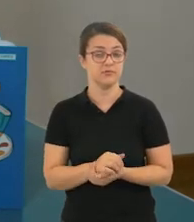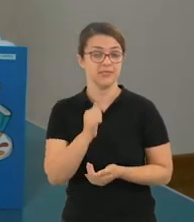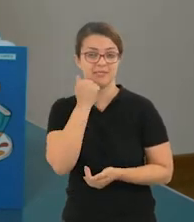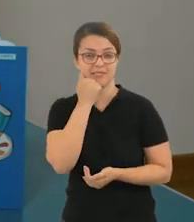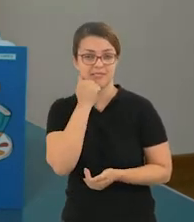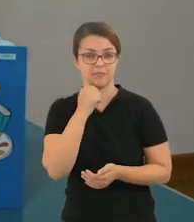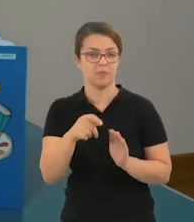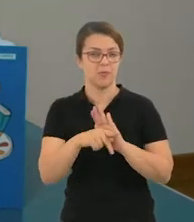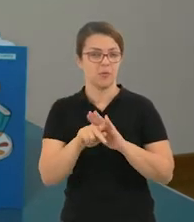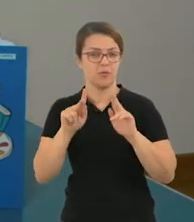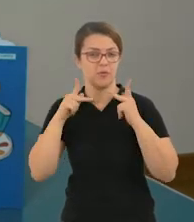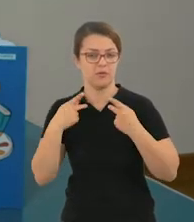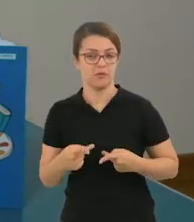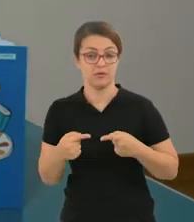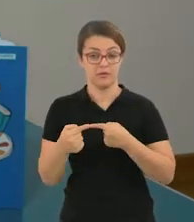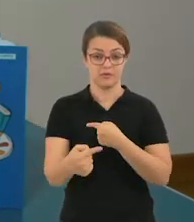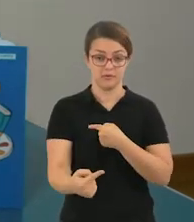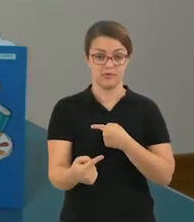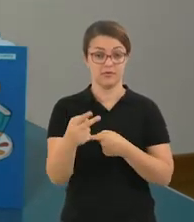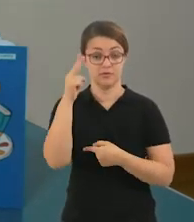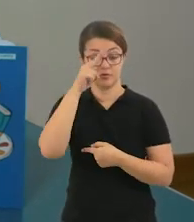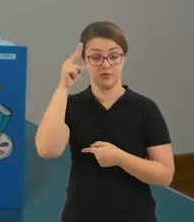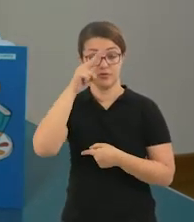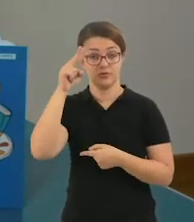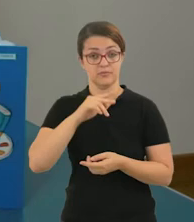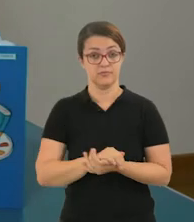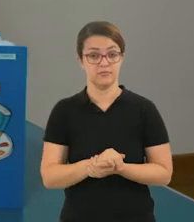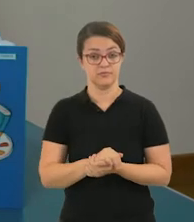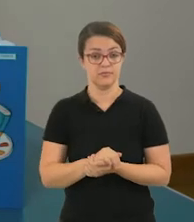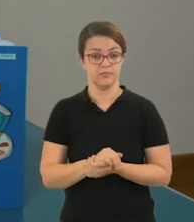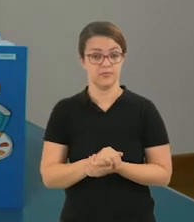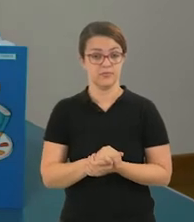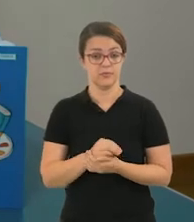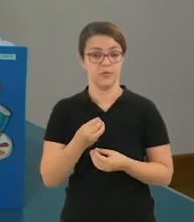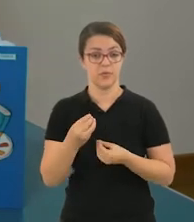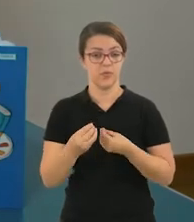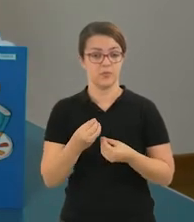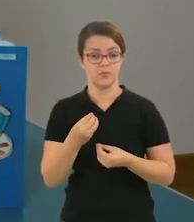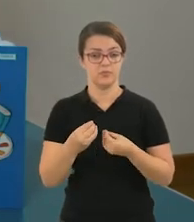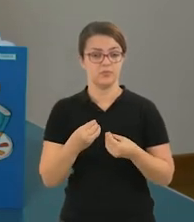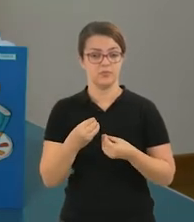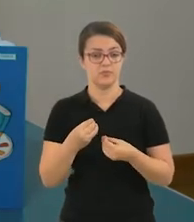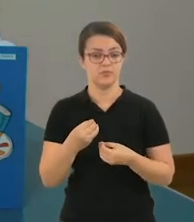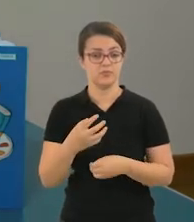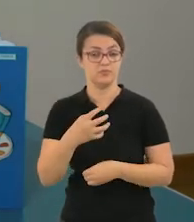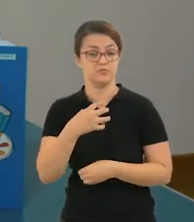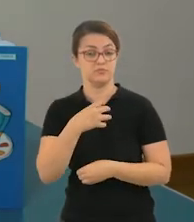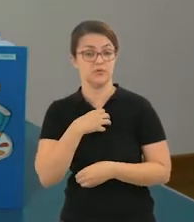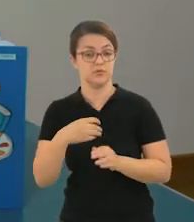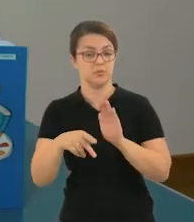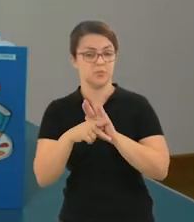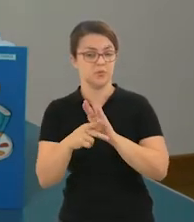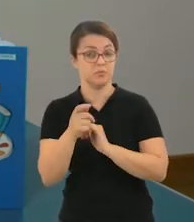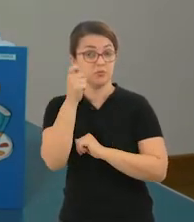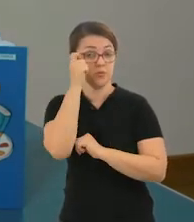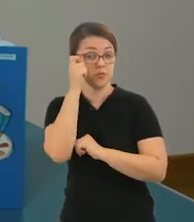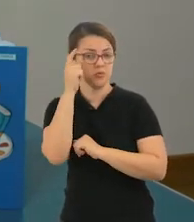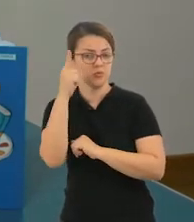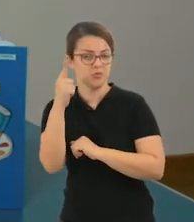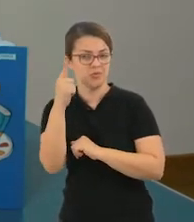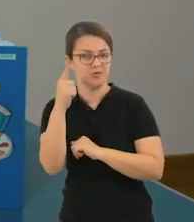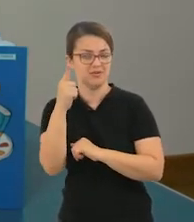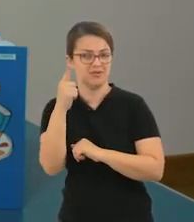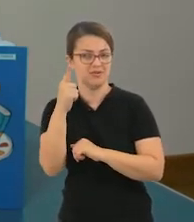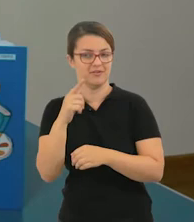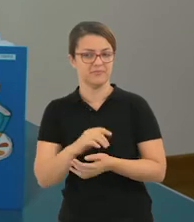ciências humanas. Essa semana, vamos falar sobre história, manifestações culturais, ok? É um tema muito gostoso,